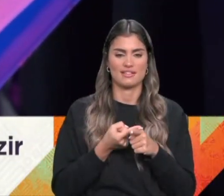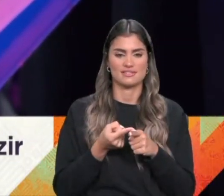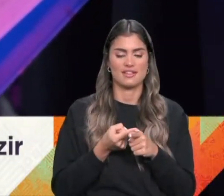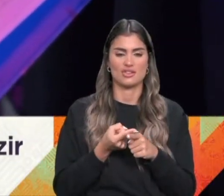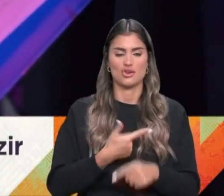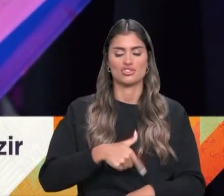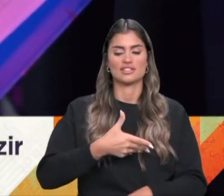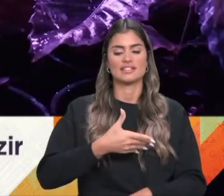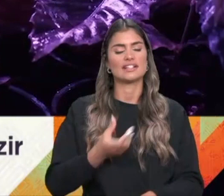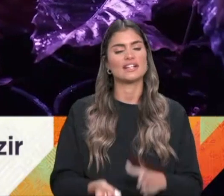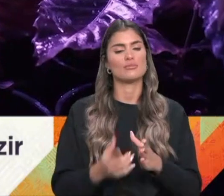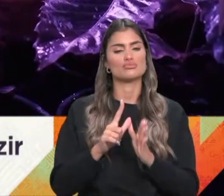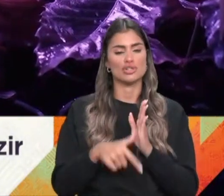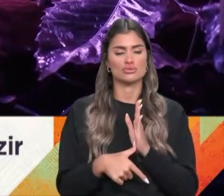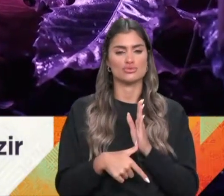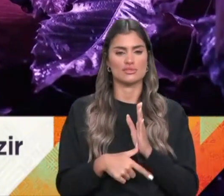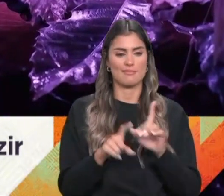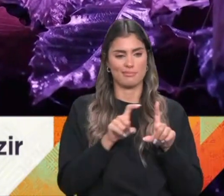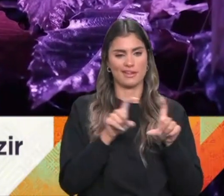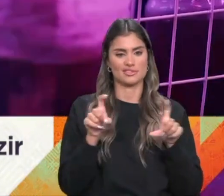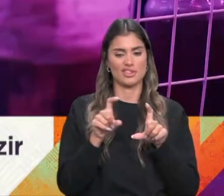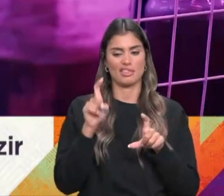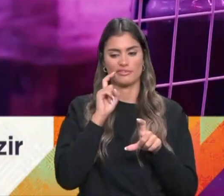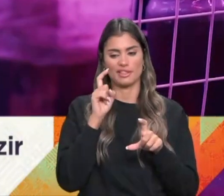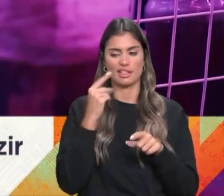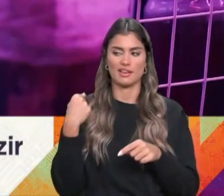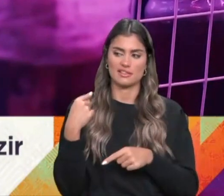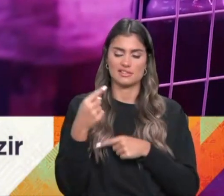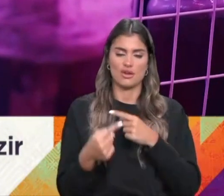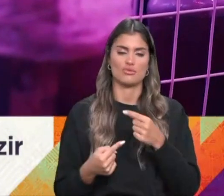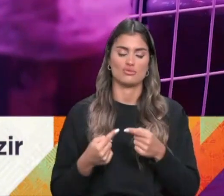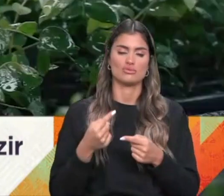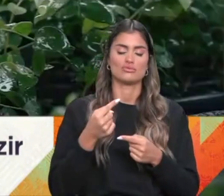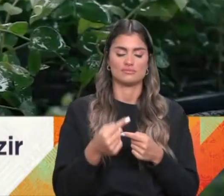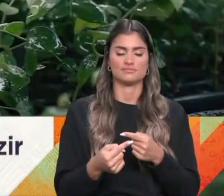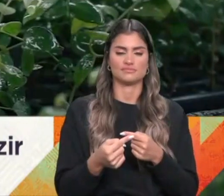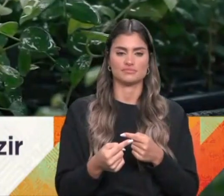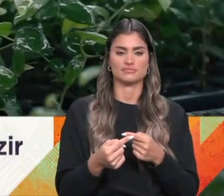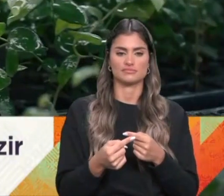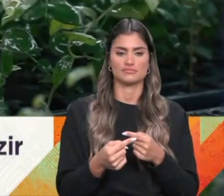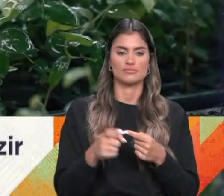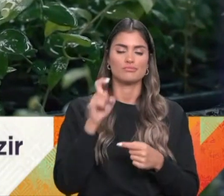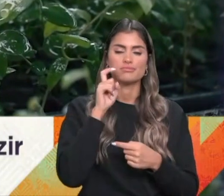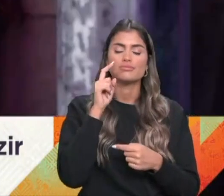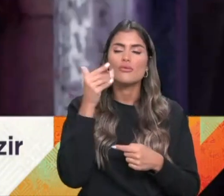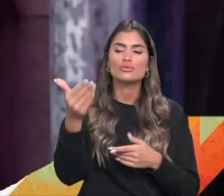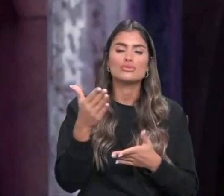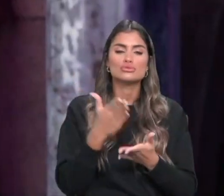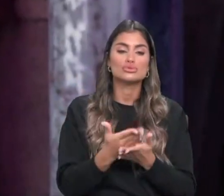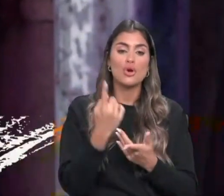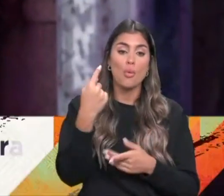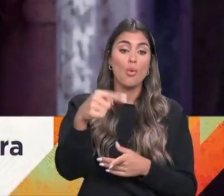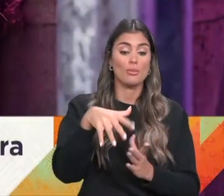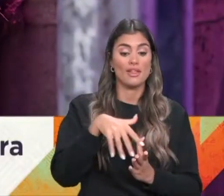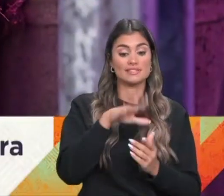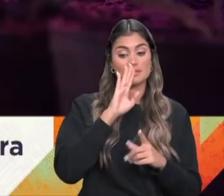criamos projetos empresariais que defendem ou a tradição, como é seu caso, ou então a sustentabilidade, porque só temos este planeta, não é? E se a nossa